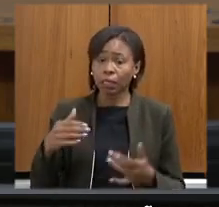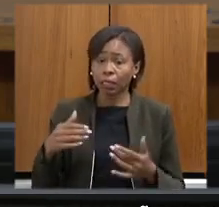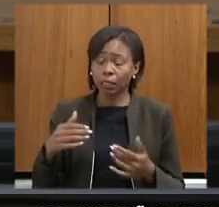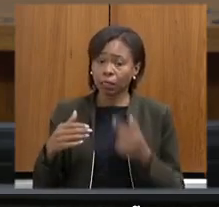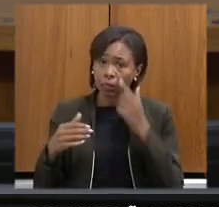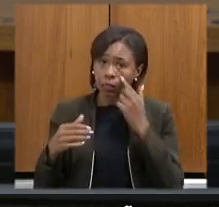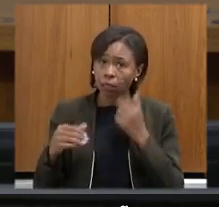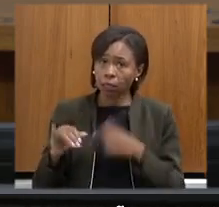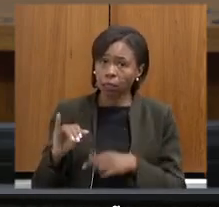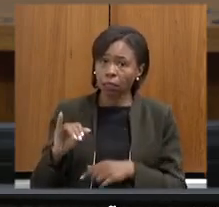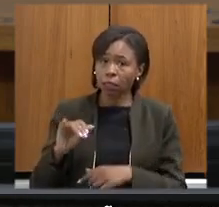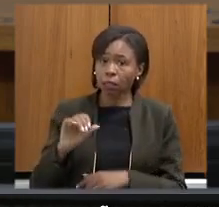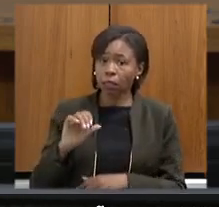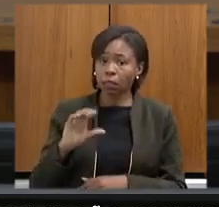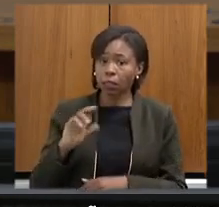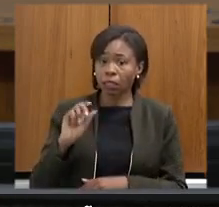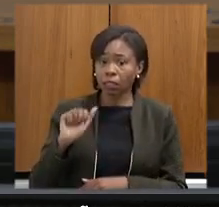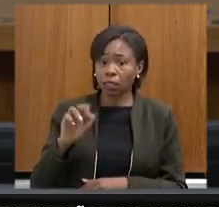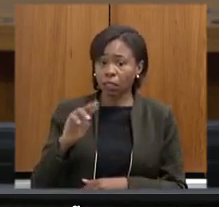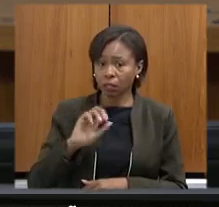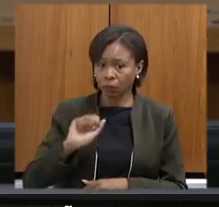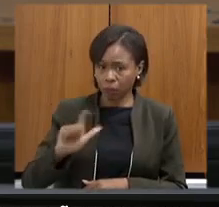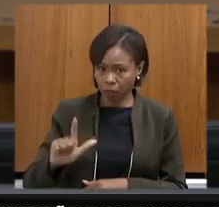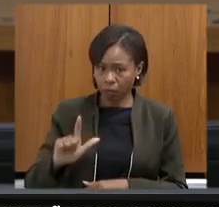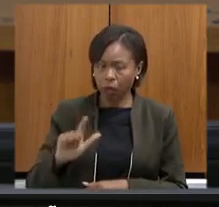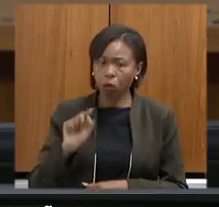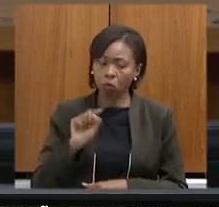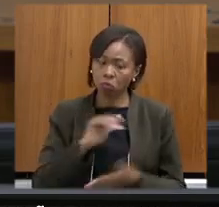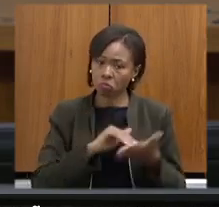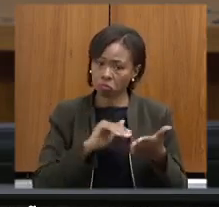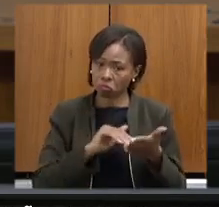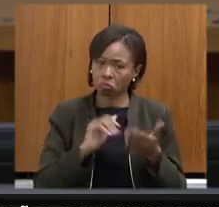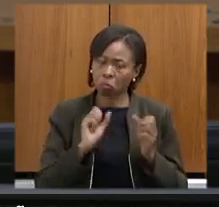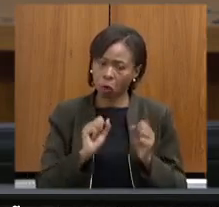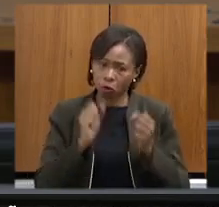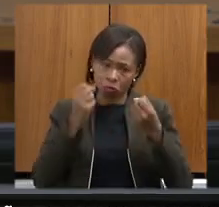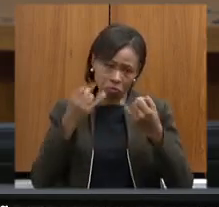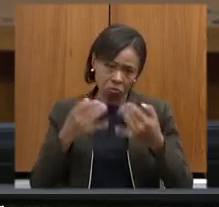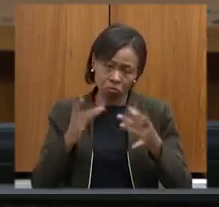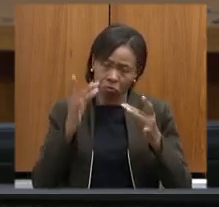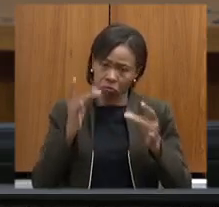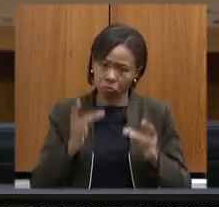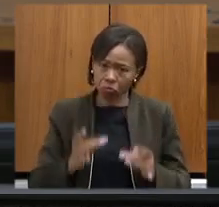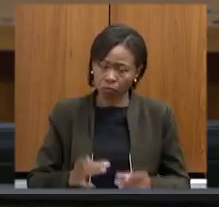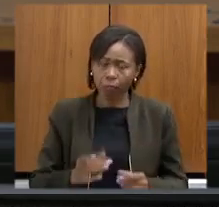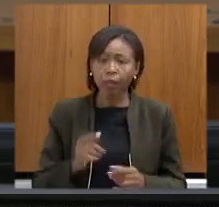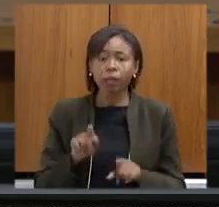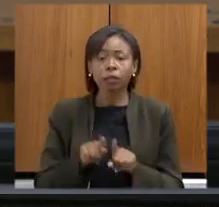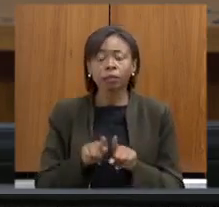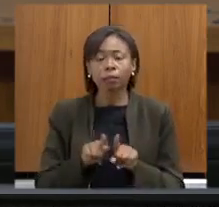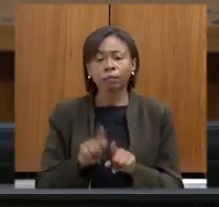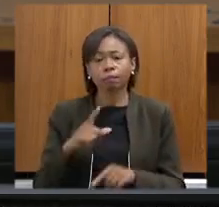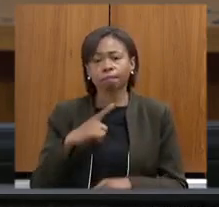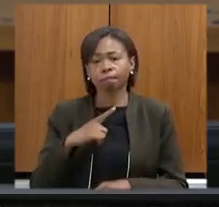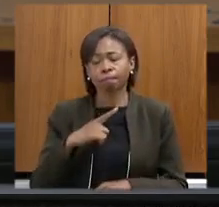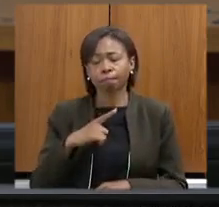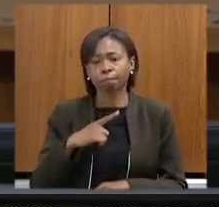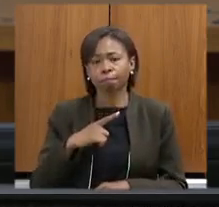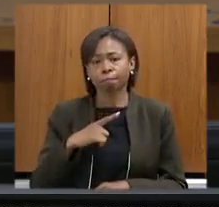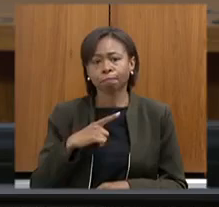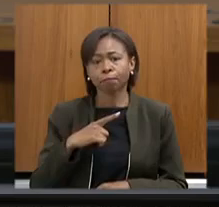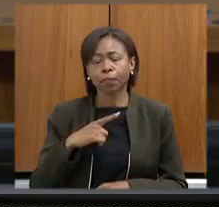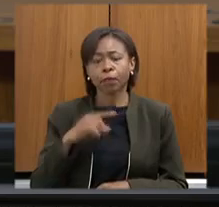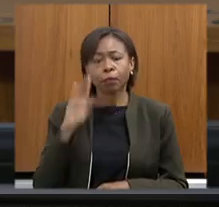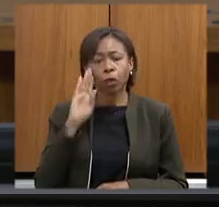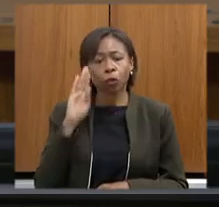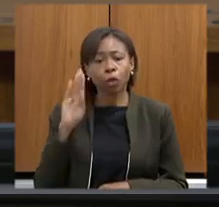está aqui presente ela pode detalhar esses critérios técnicos nós temos inclusive especialmente em função